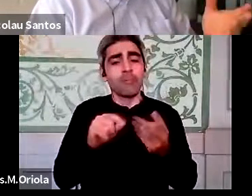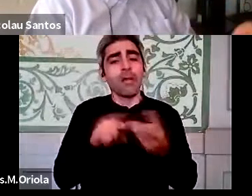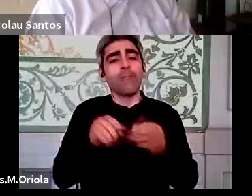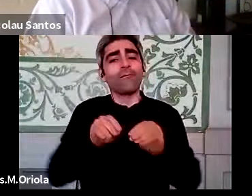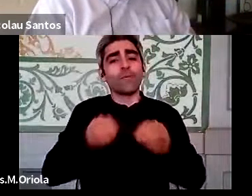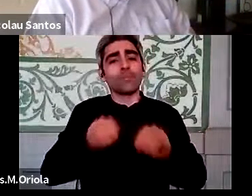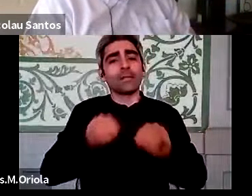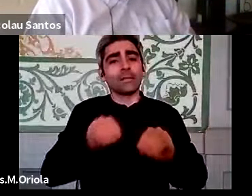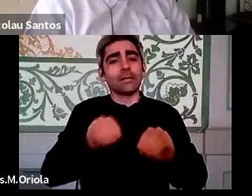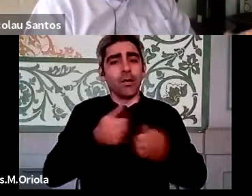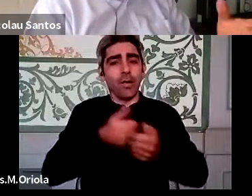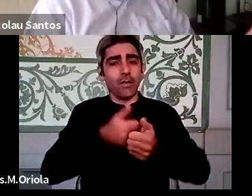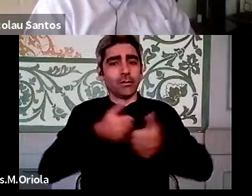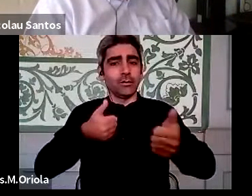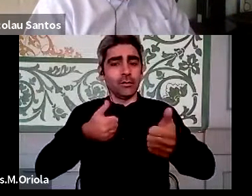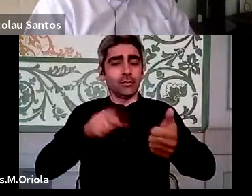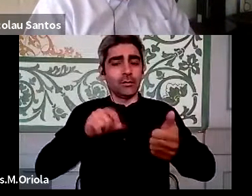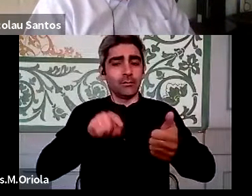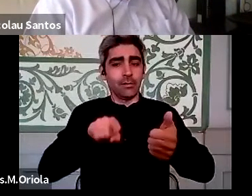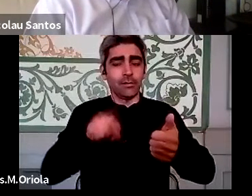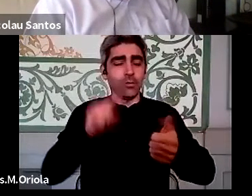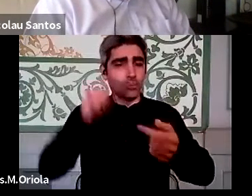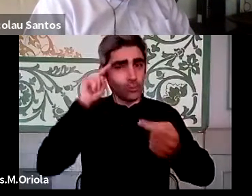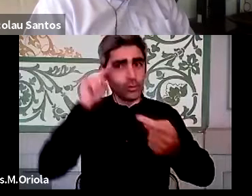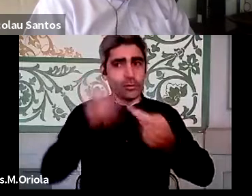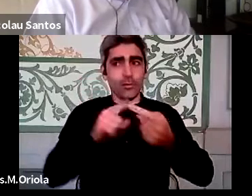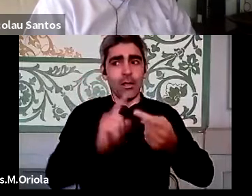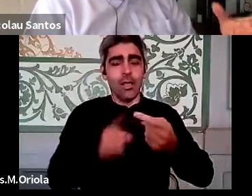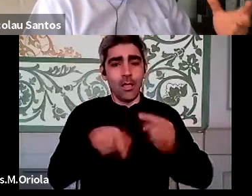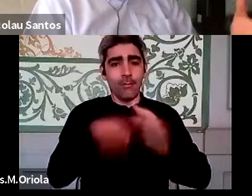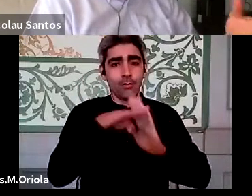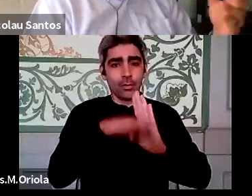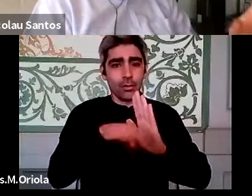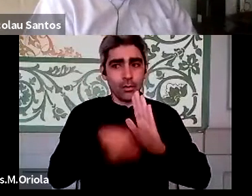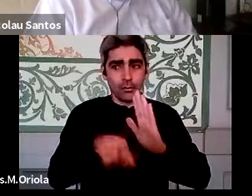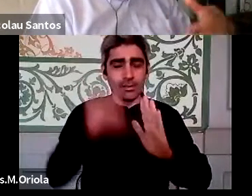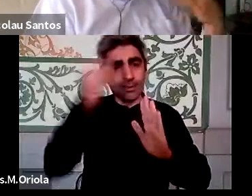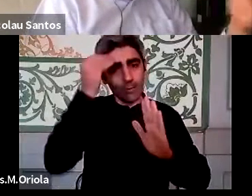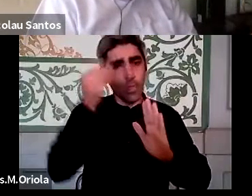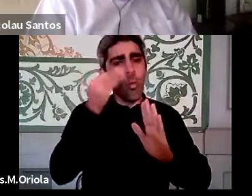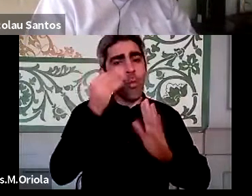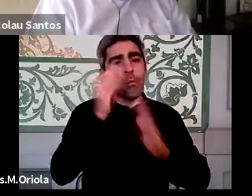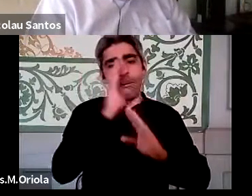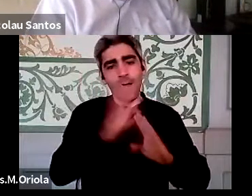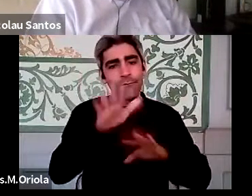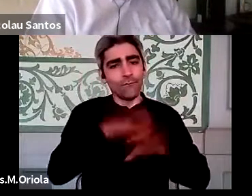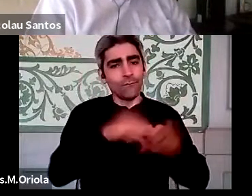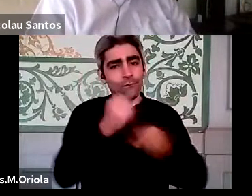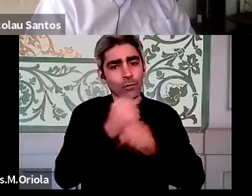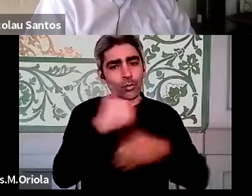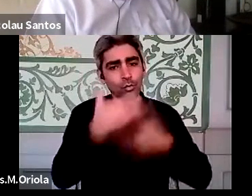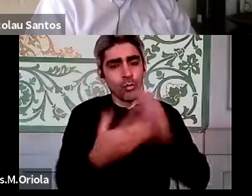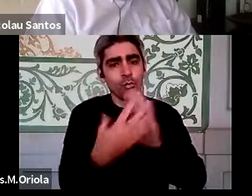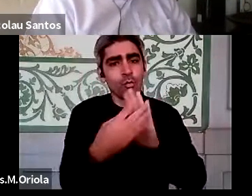distância é também um dos objetivos deste programa, saber como é que vai funcionar, enfim, o modelo de governação